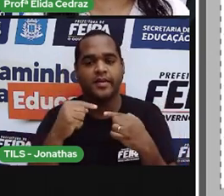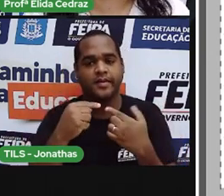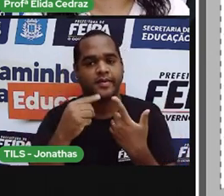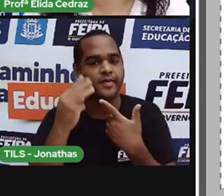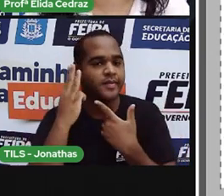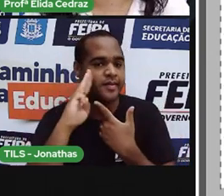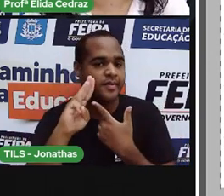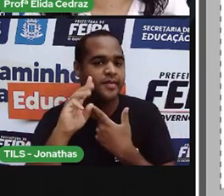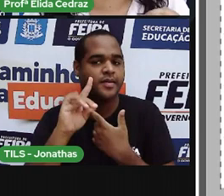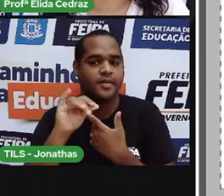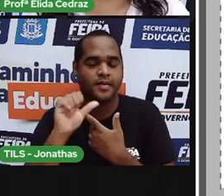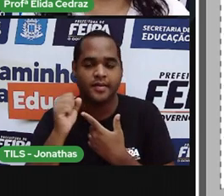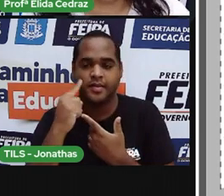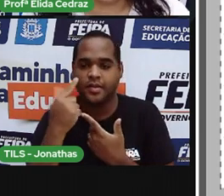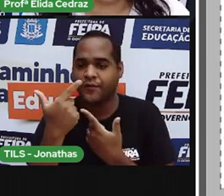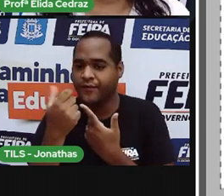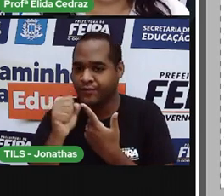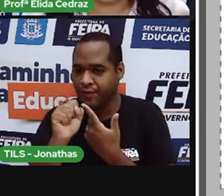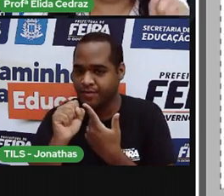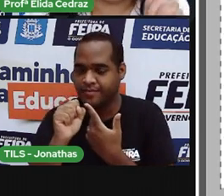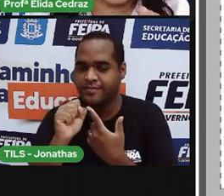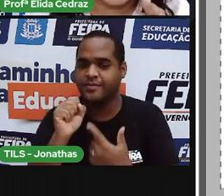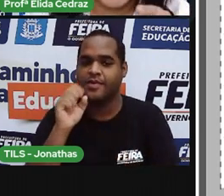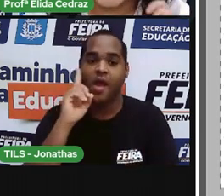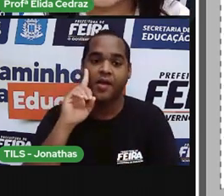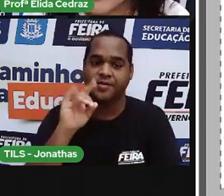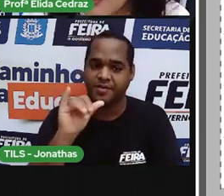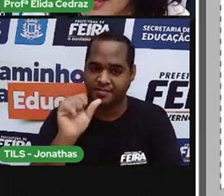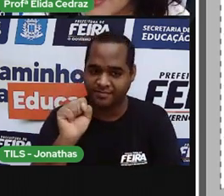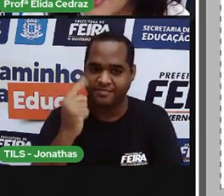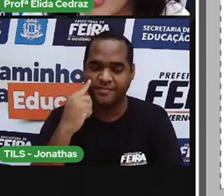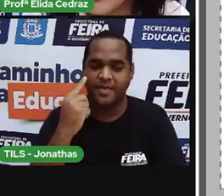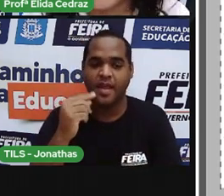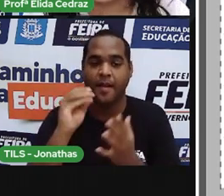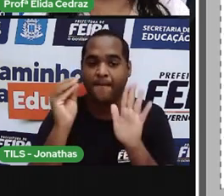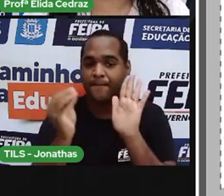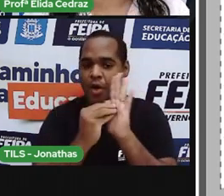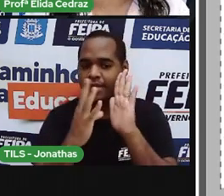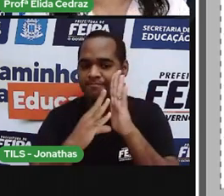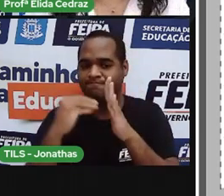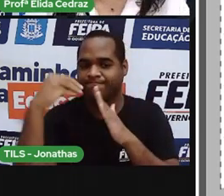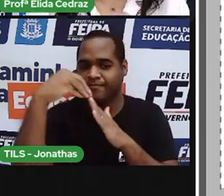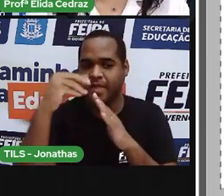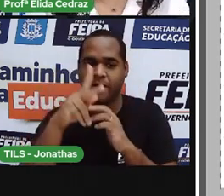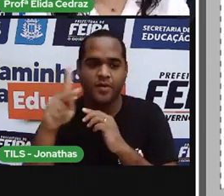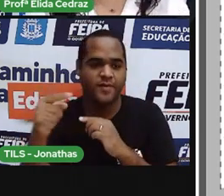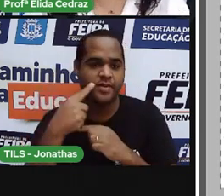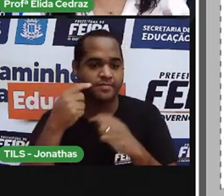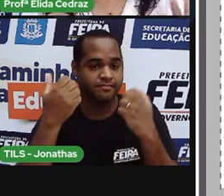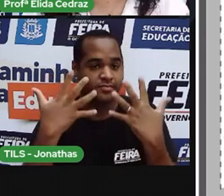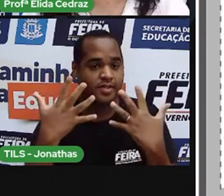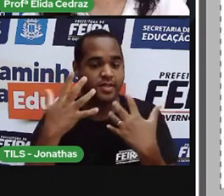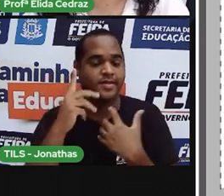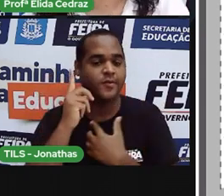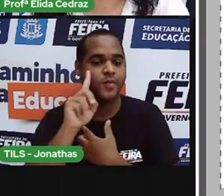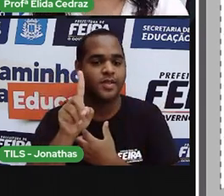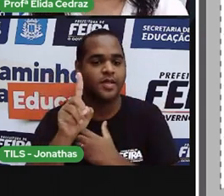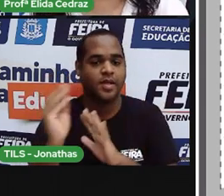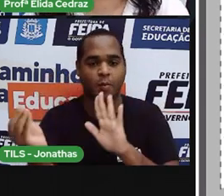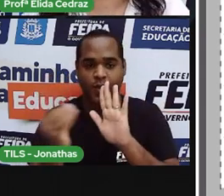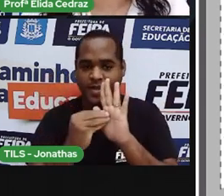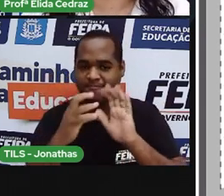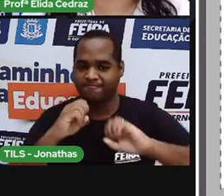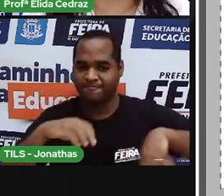dias e faltam 28. Marca aí no seu calendário, junto com a prova, os dias que nós temos